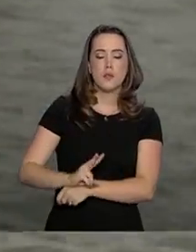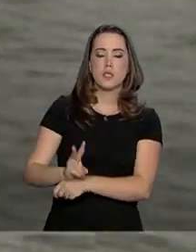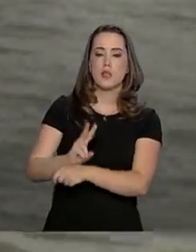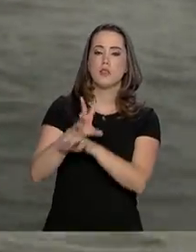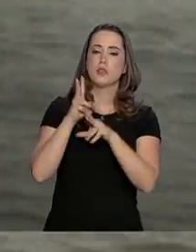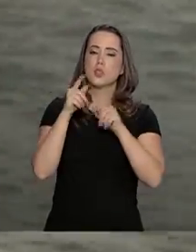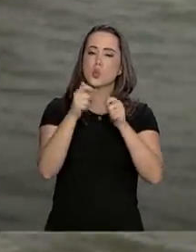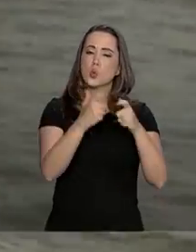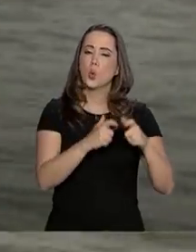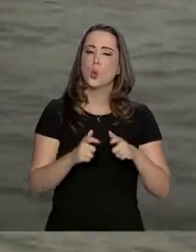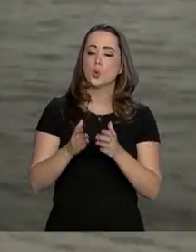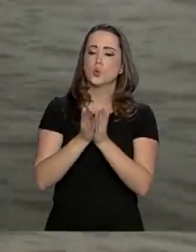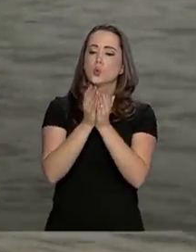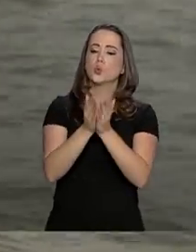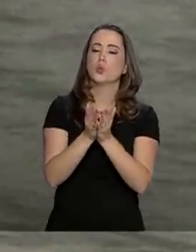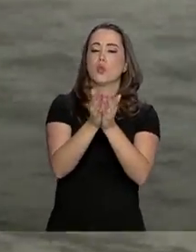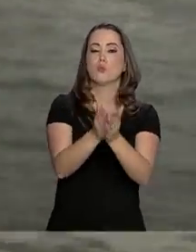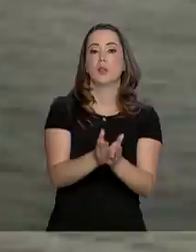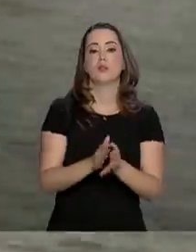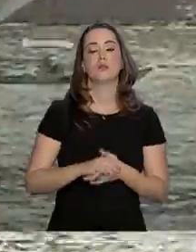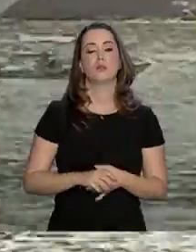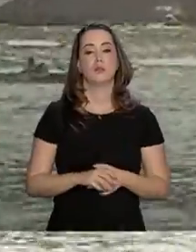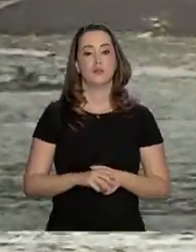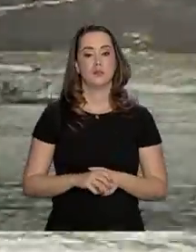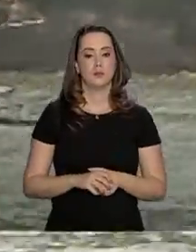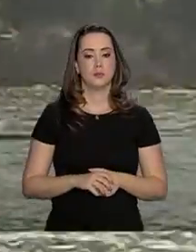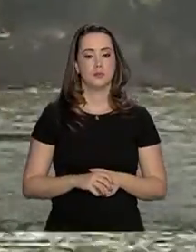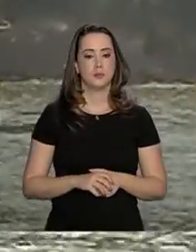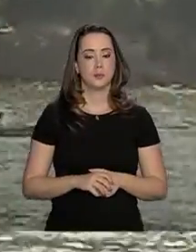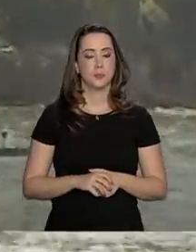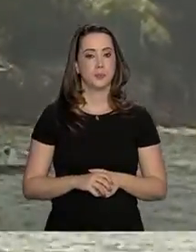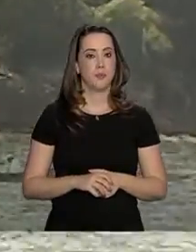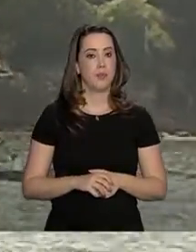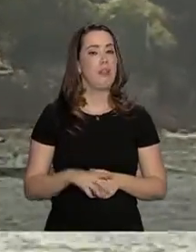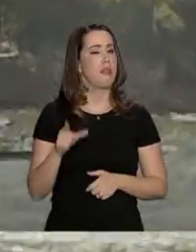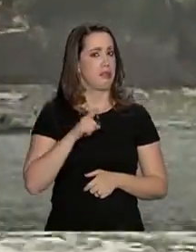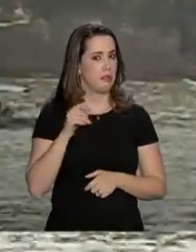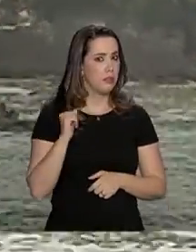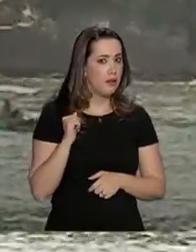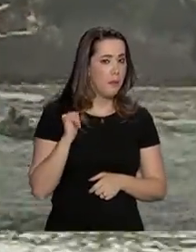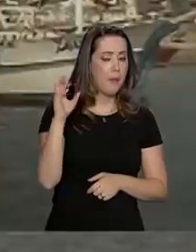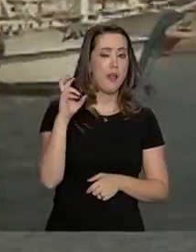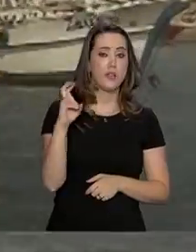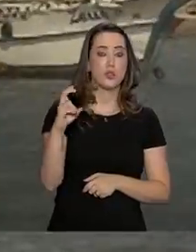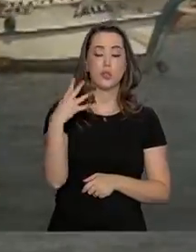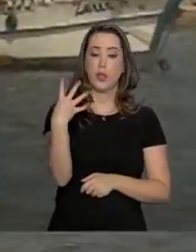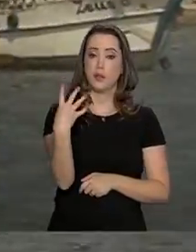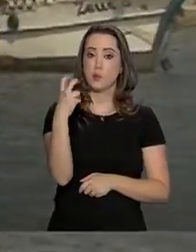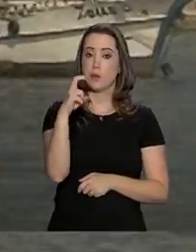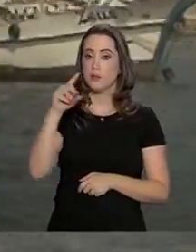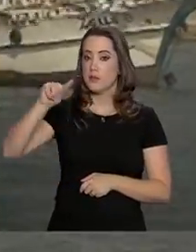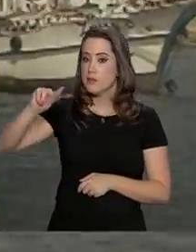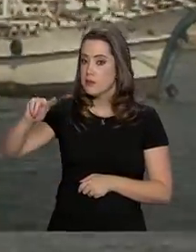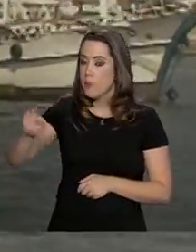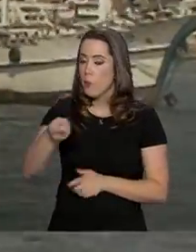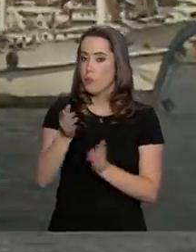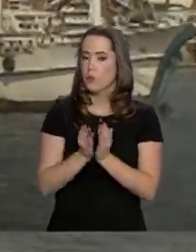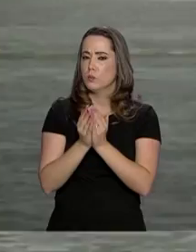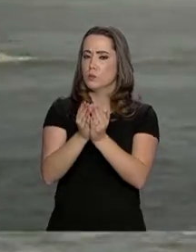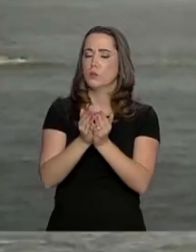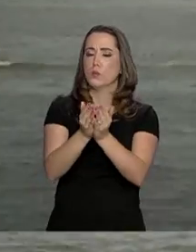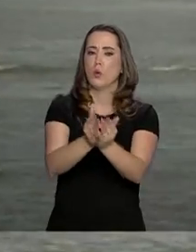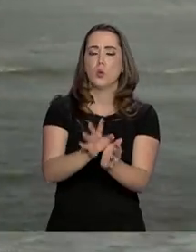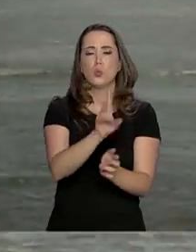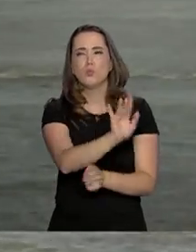todas as embarcações que trafegam por lá. Há mais de 545 mil embarcações de recreio e desporto em todo o país.